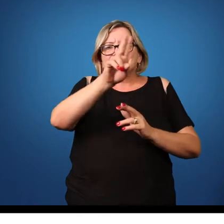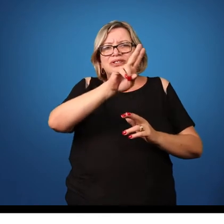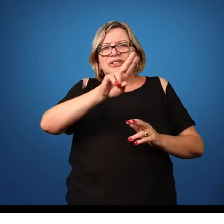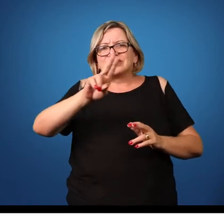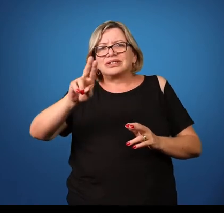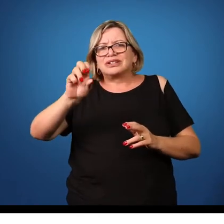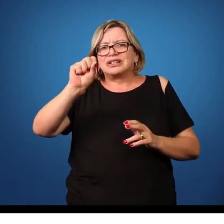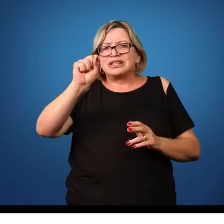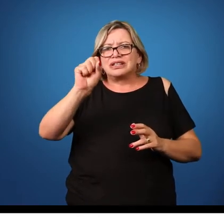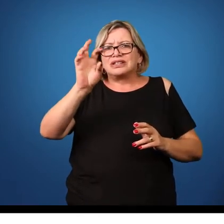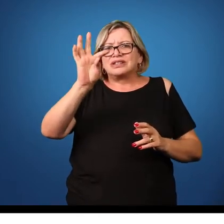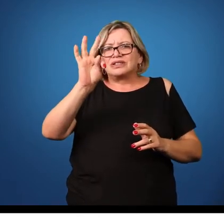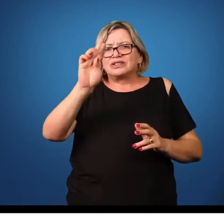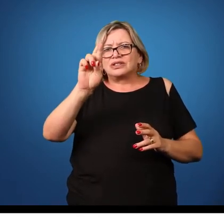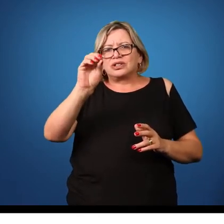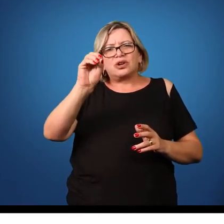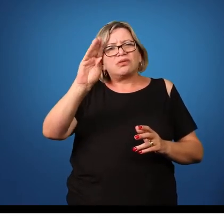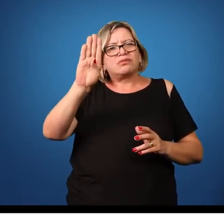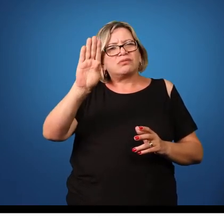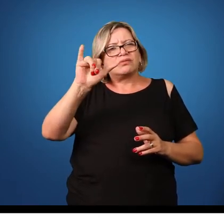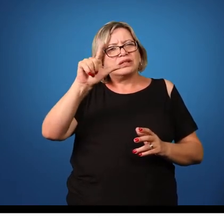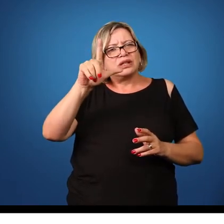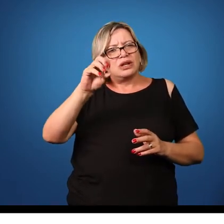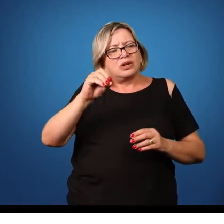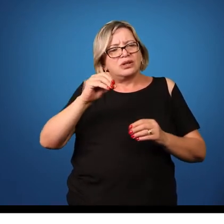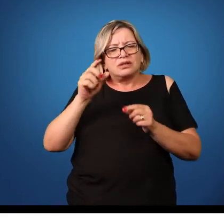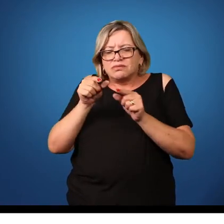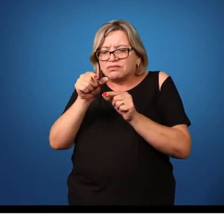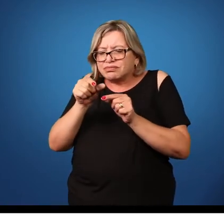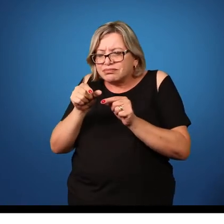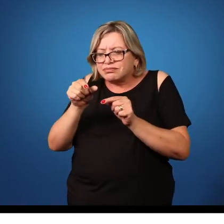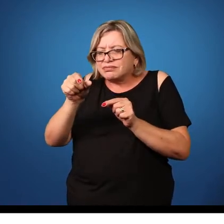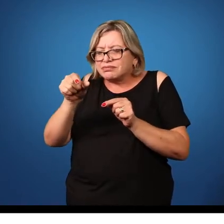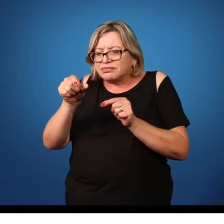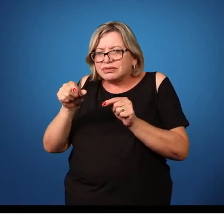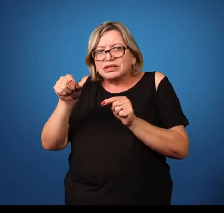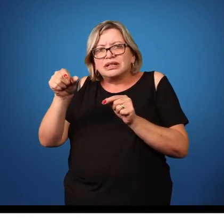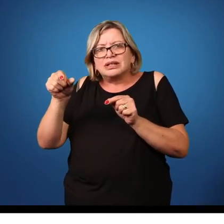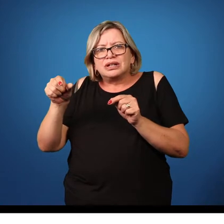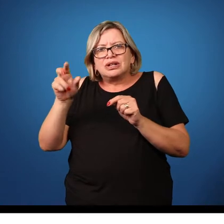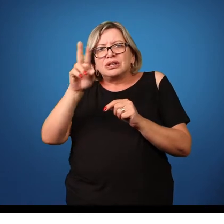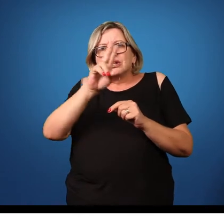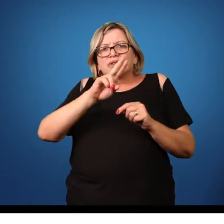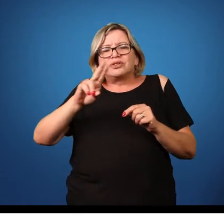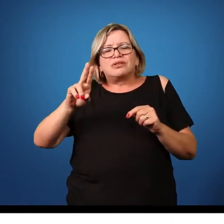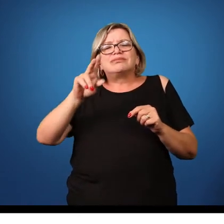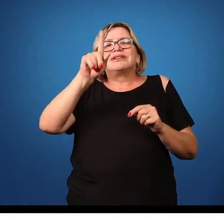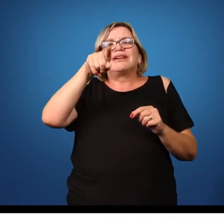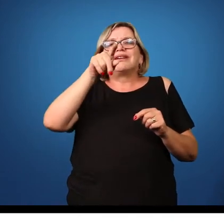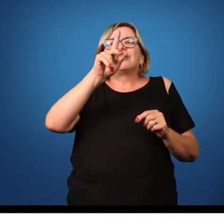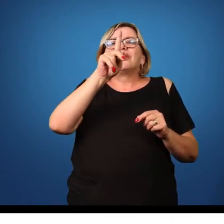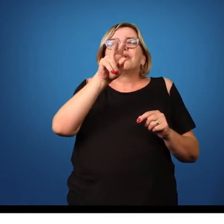chamado de estróbilo. E cada um desses segmentos são denominadas de proglótides.